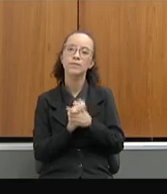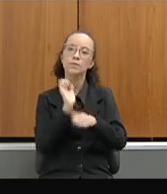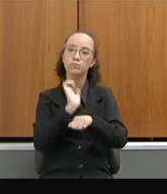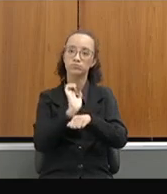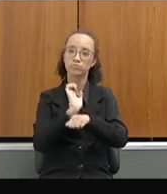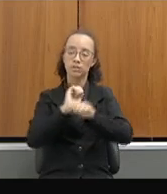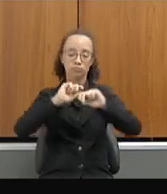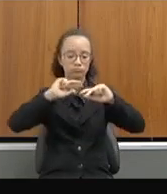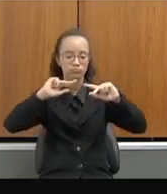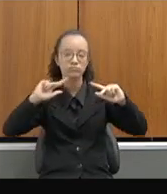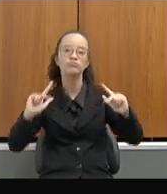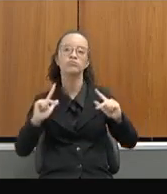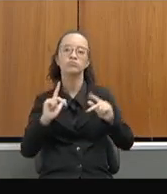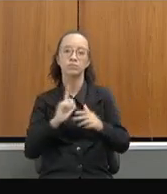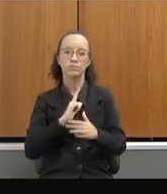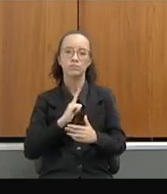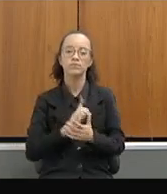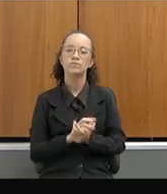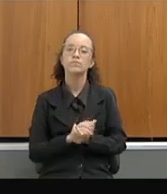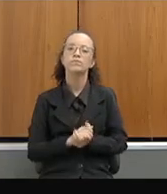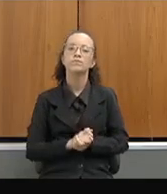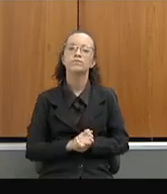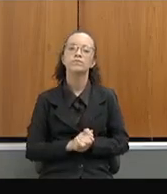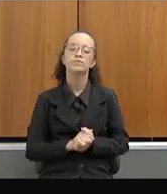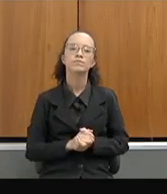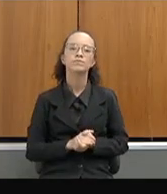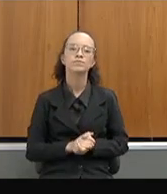diversificada. podem passar, gentileza.